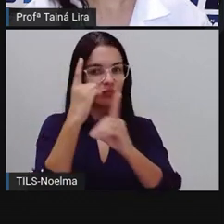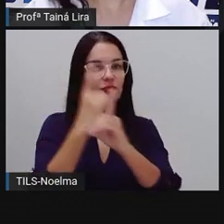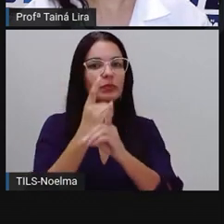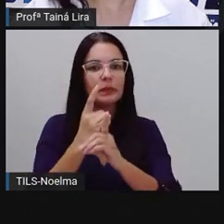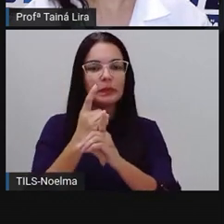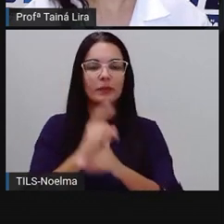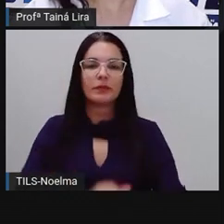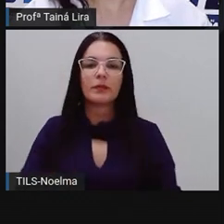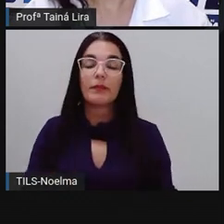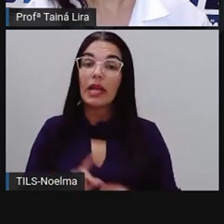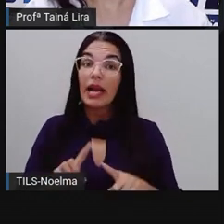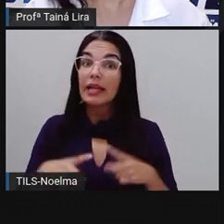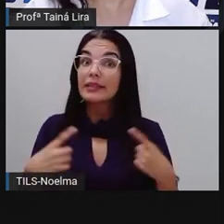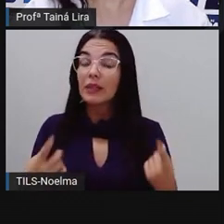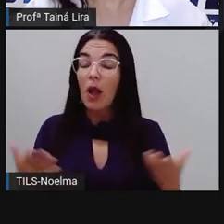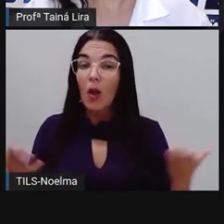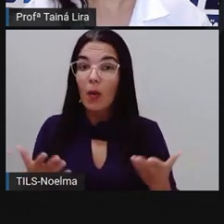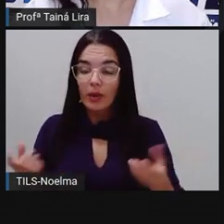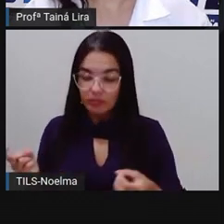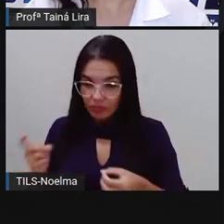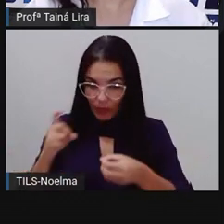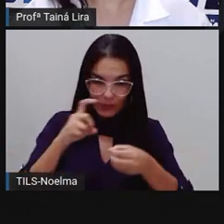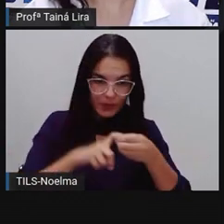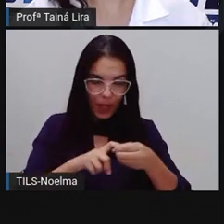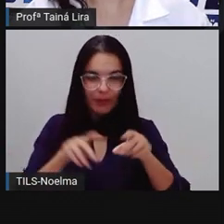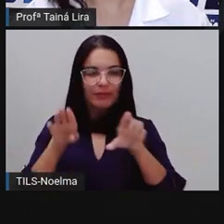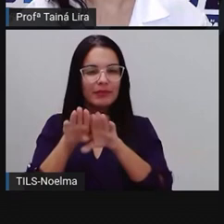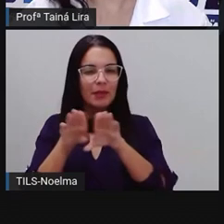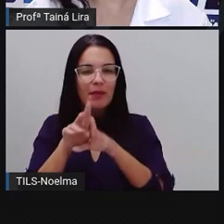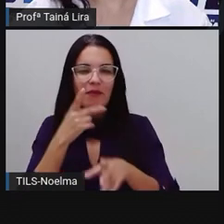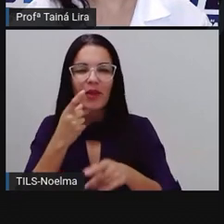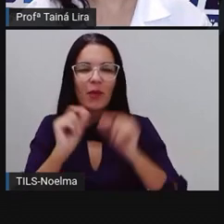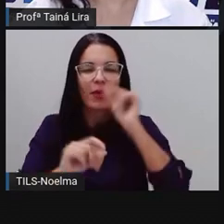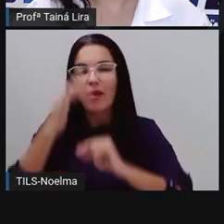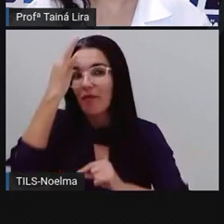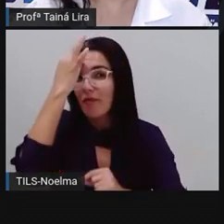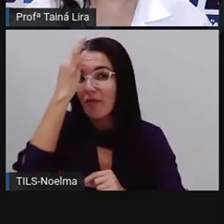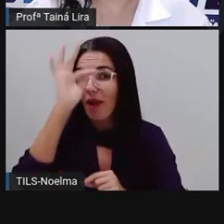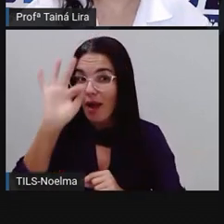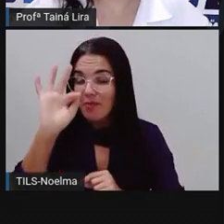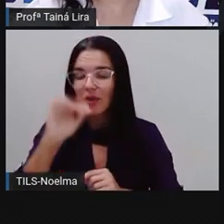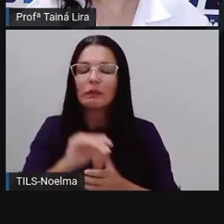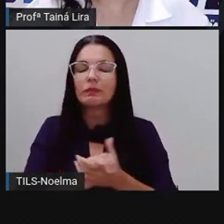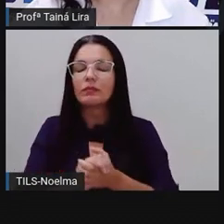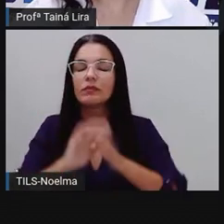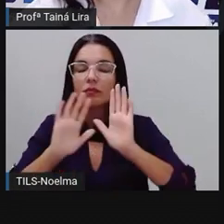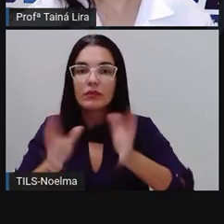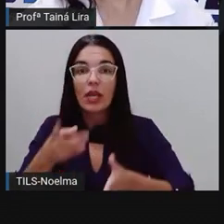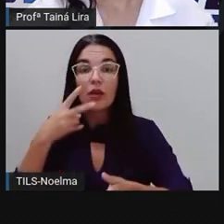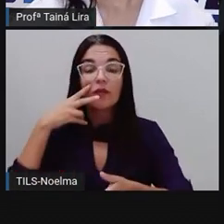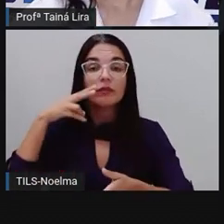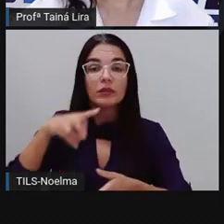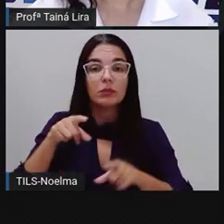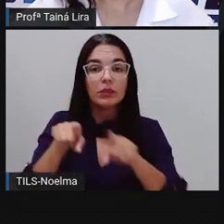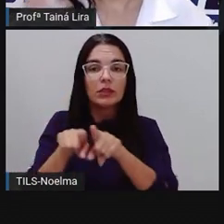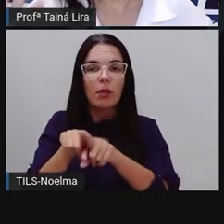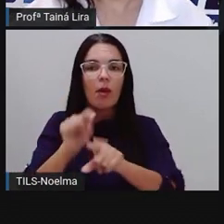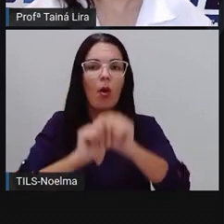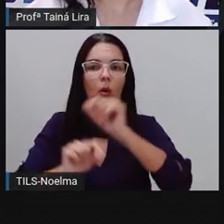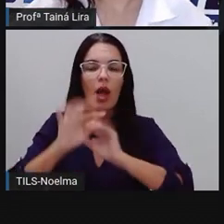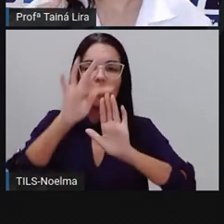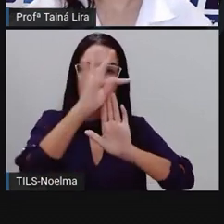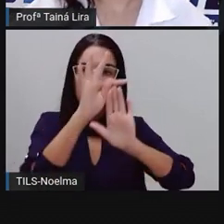Fazendo a retomada, né, do que a Pró também falou sobre fábula. Então nós vimos que a fábula é um